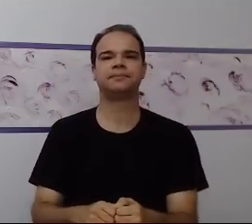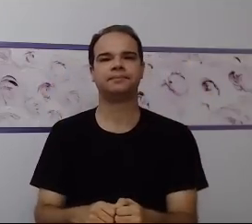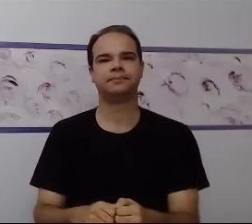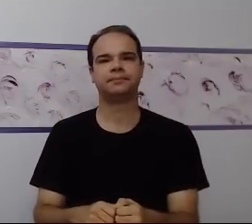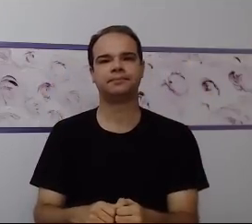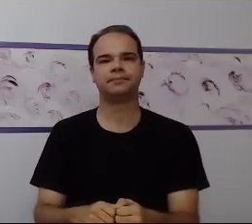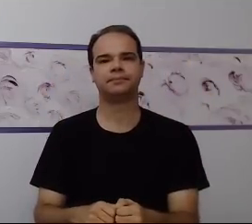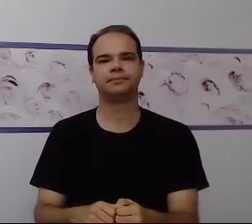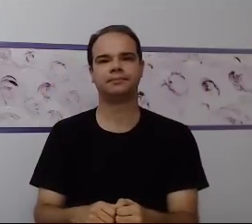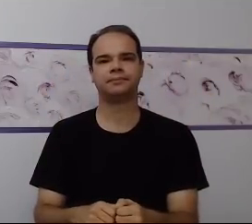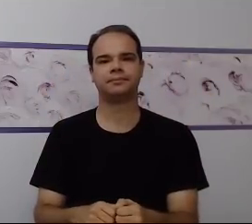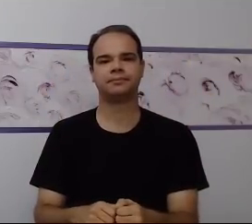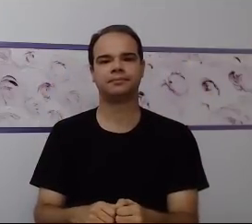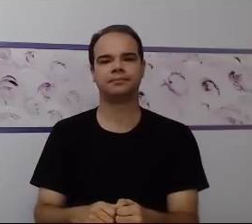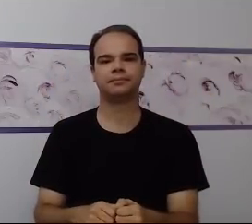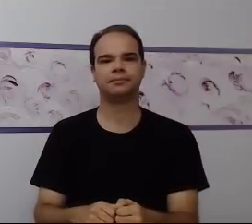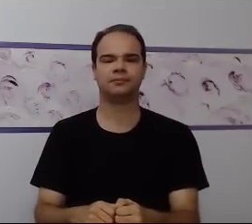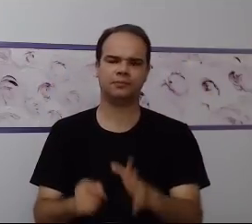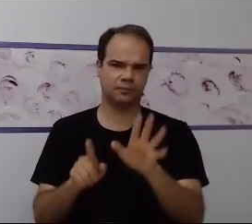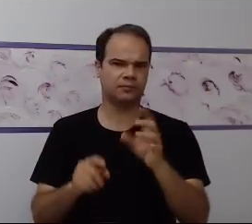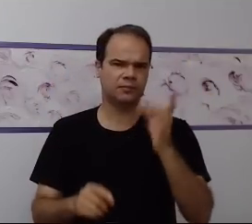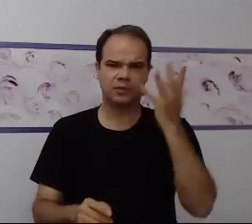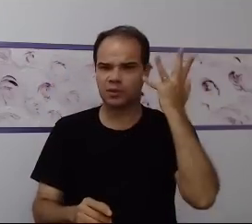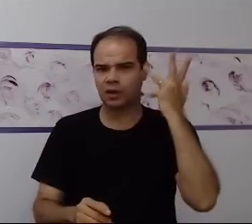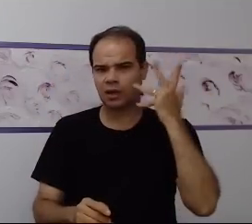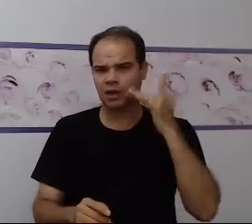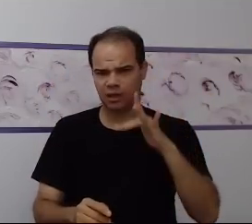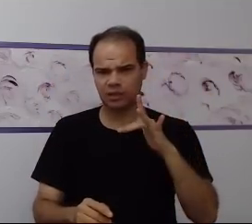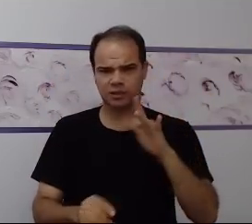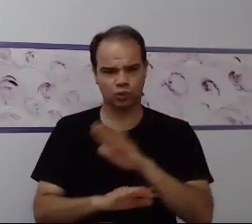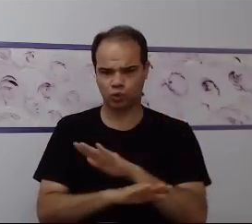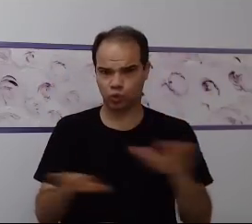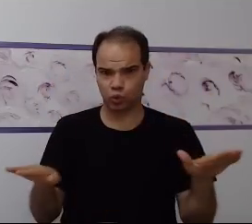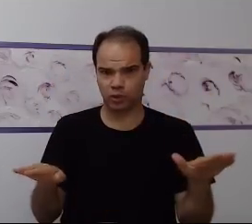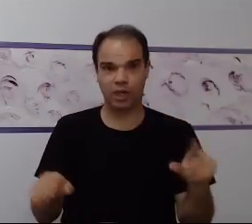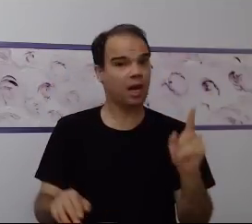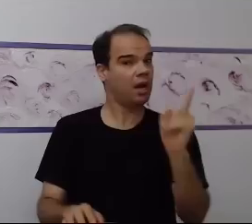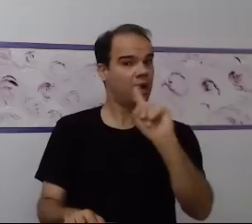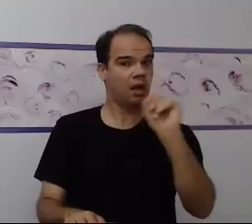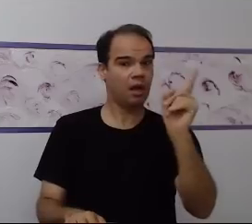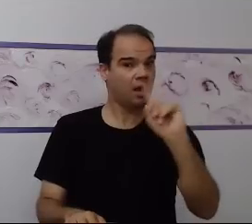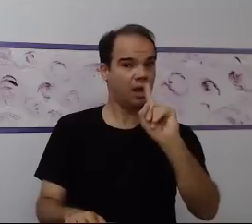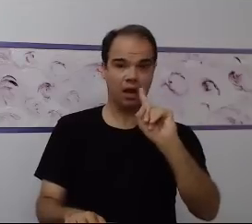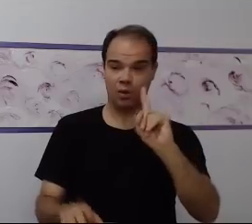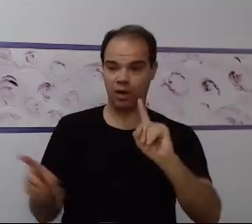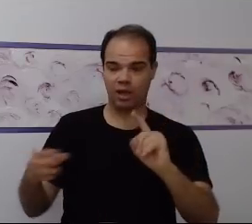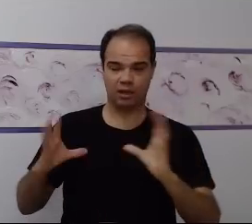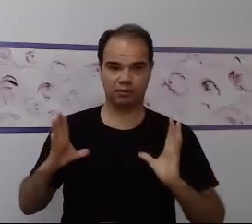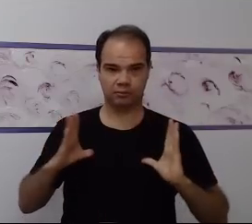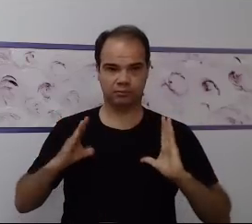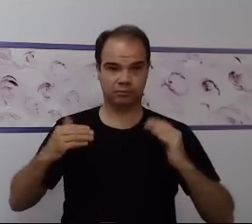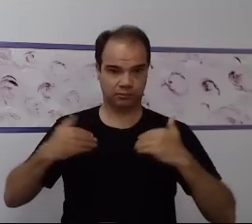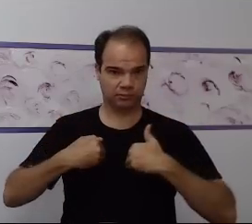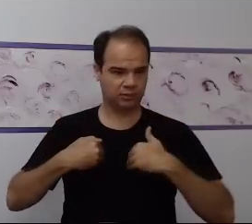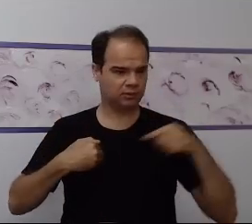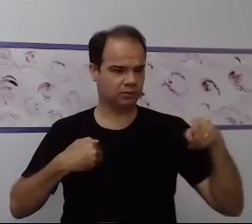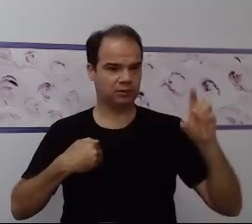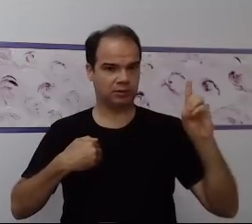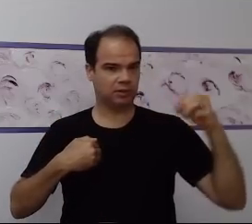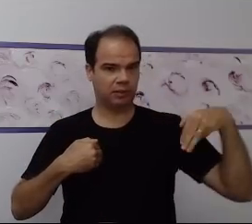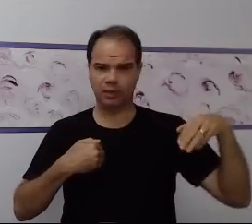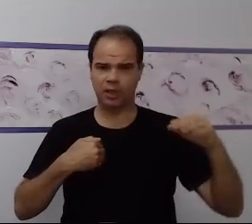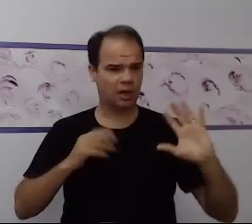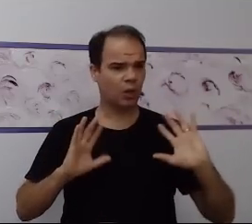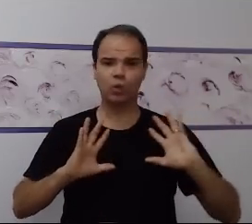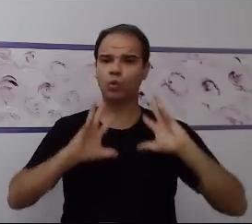isso não é pertinente somente à criança, ao indivíduo com deficiência, isso é pertinente ao desenvolvimento humano,